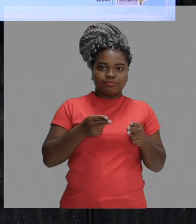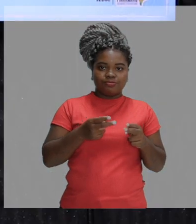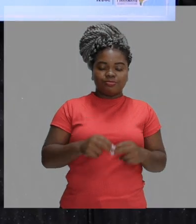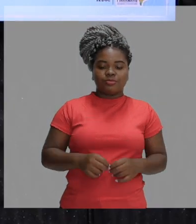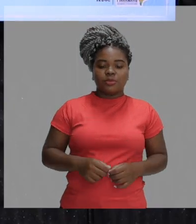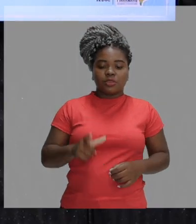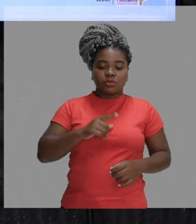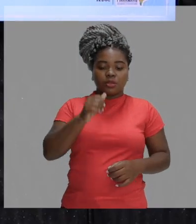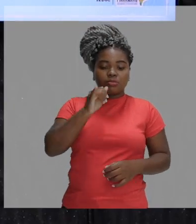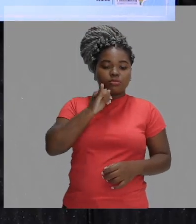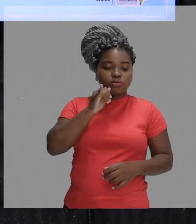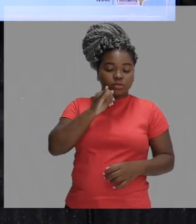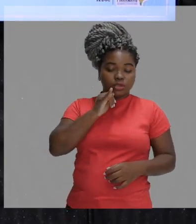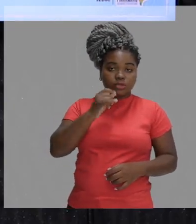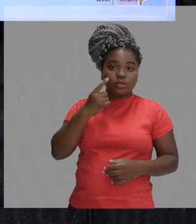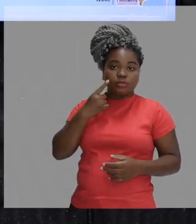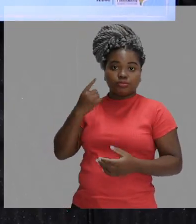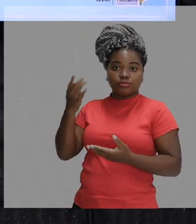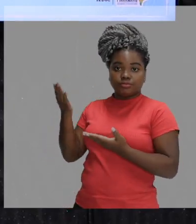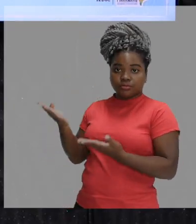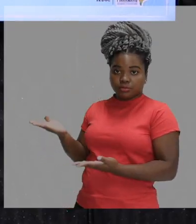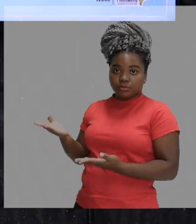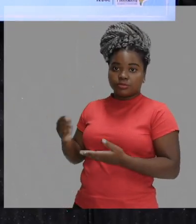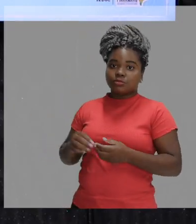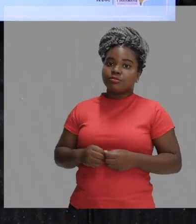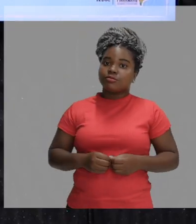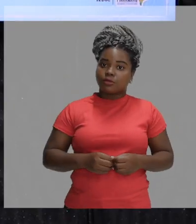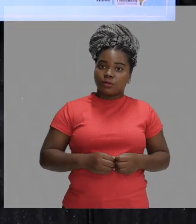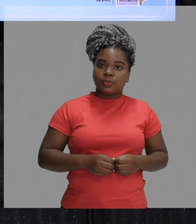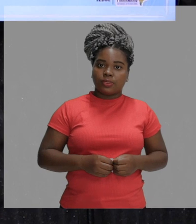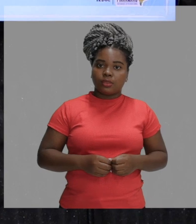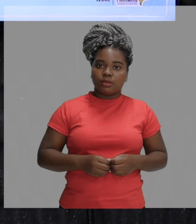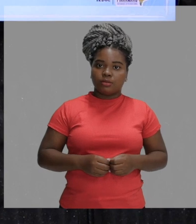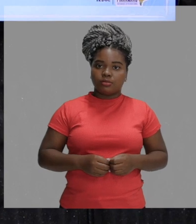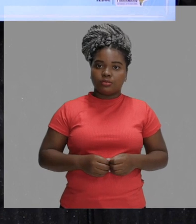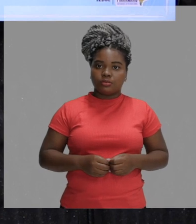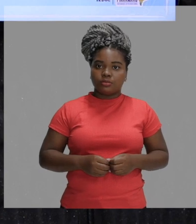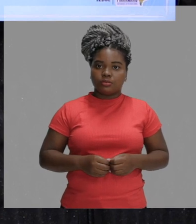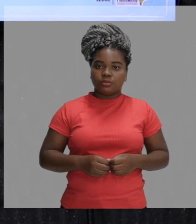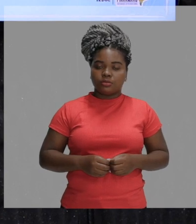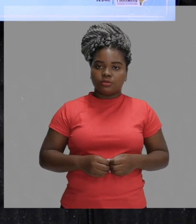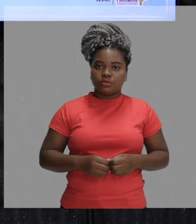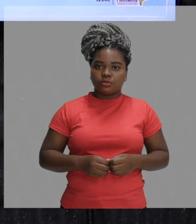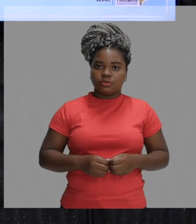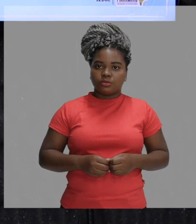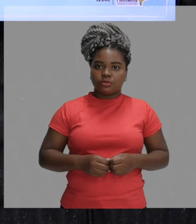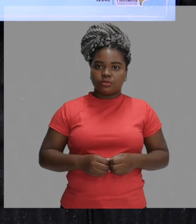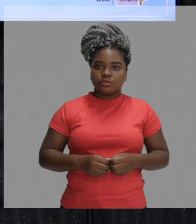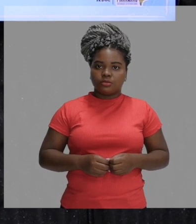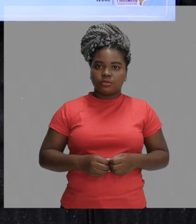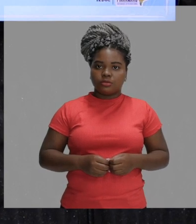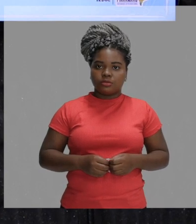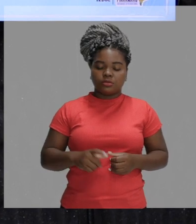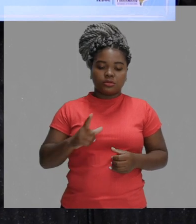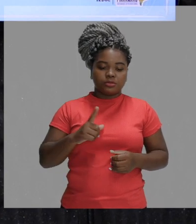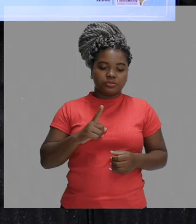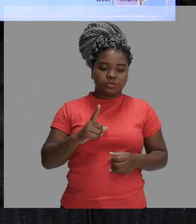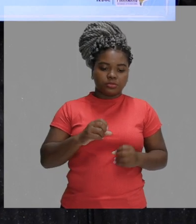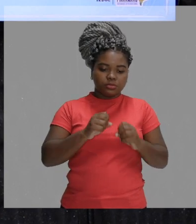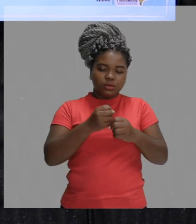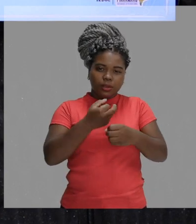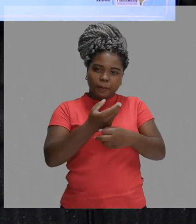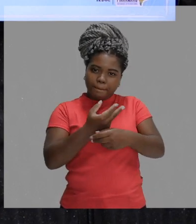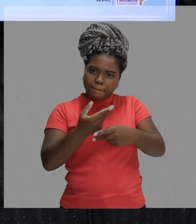Então, temos aqui um exemplo, uma iluminação de uma casa de eventos ou de um palco. Aqui nós temos vários